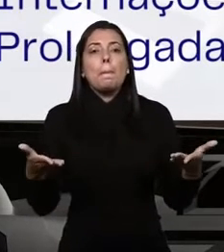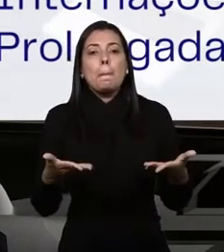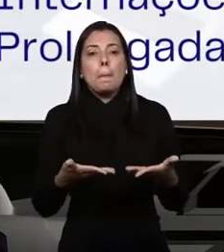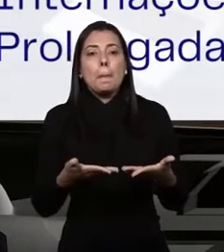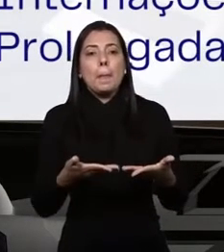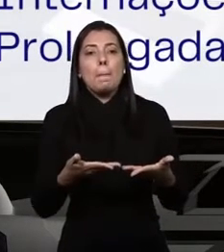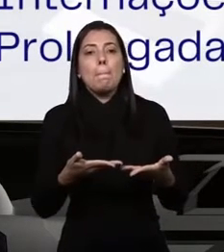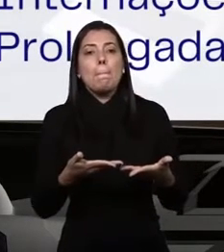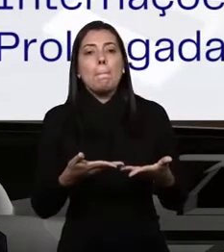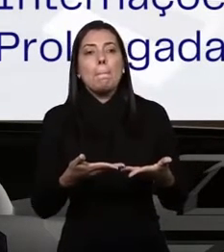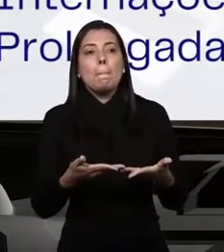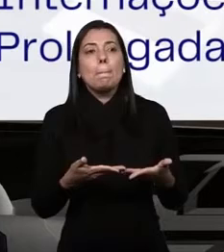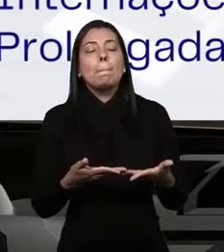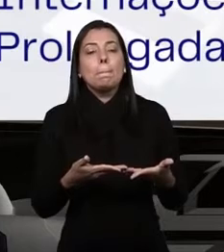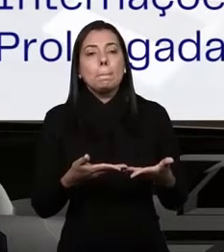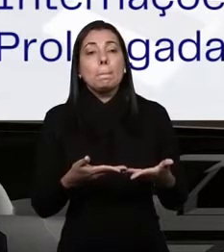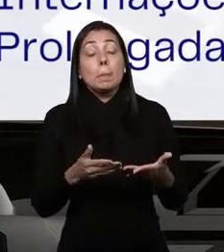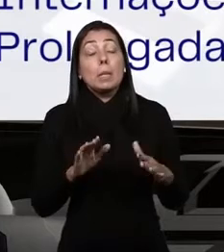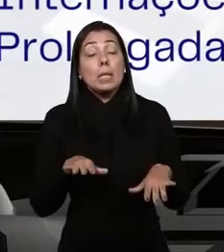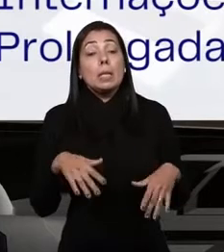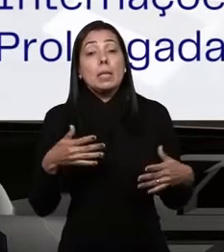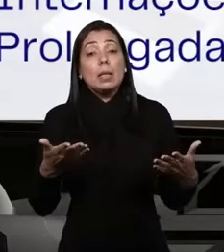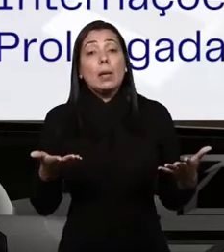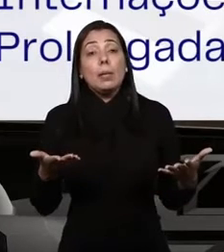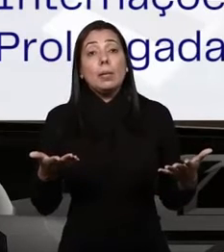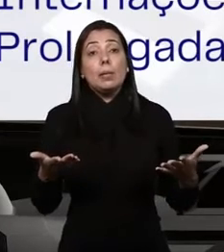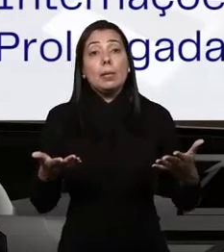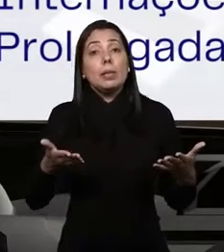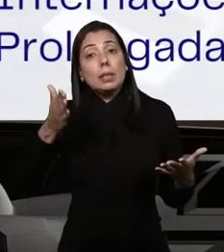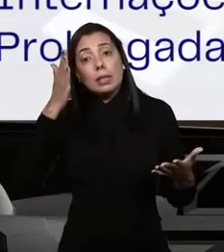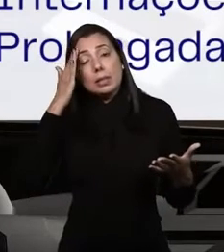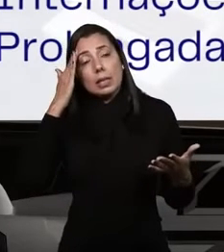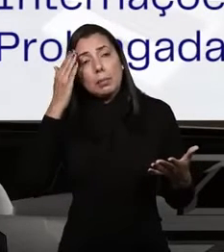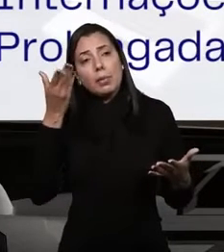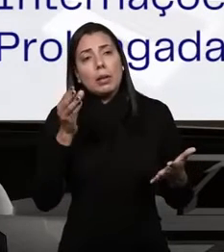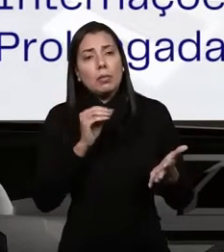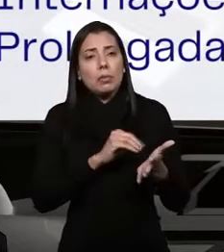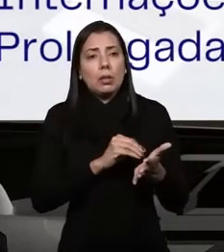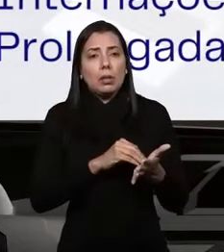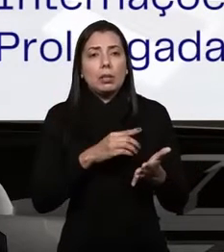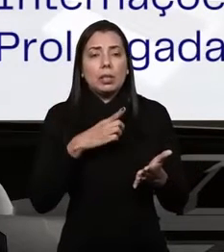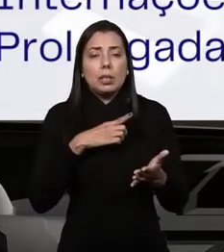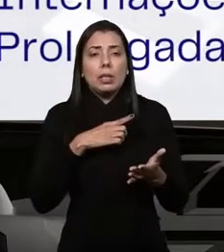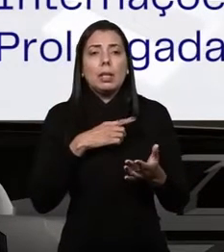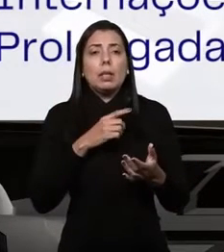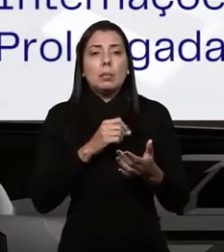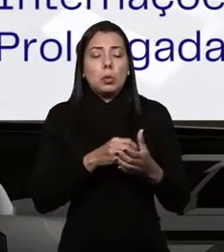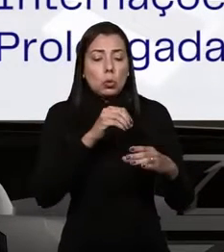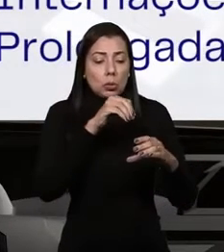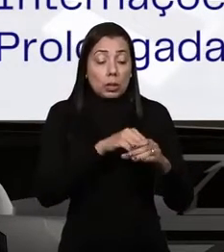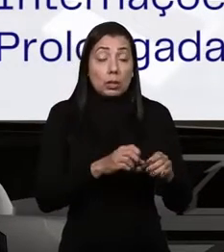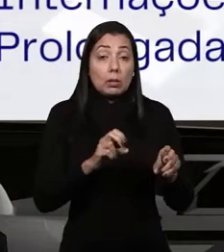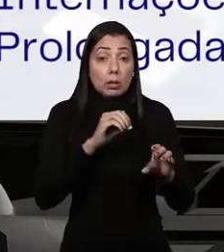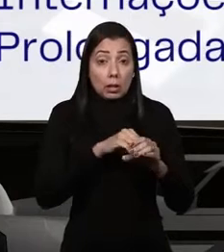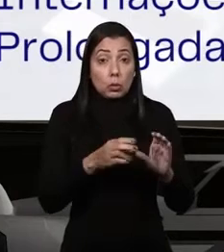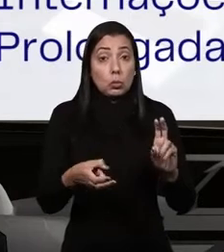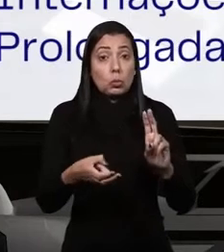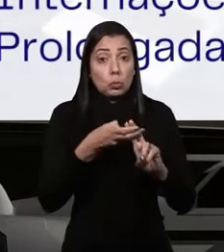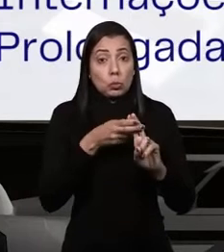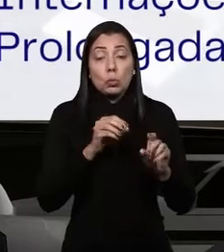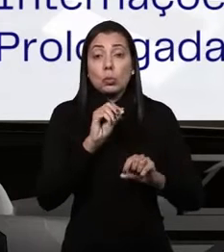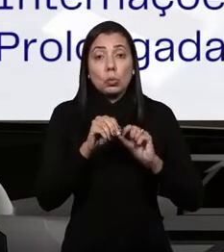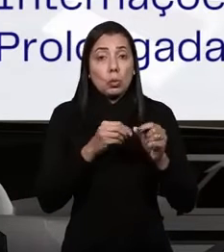prolongada. Então, sabe-se da escassez que tem por leito dentro do SUS, de uma forma